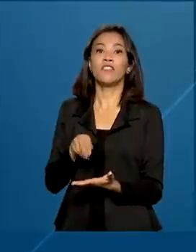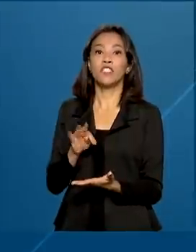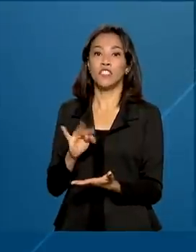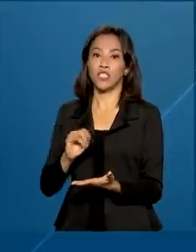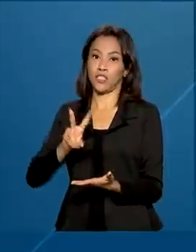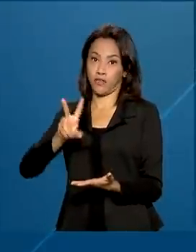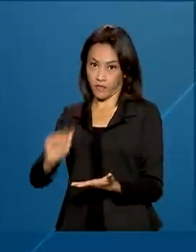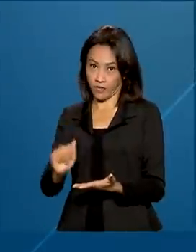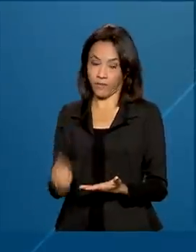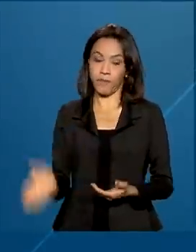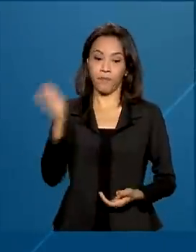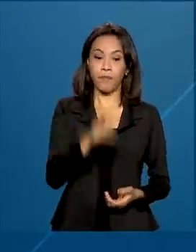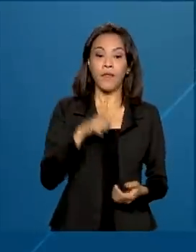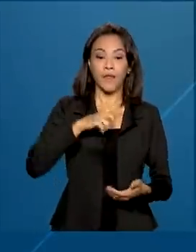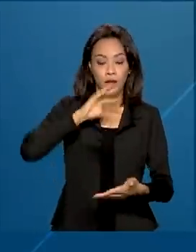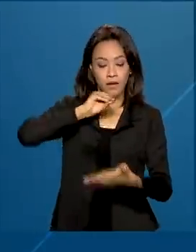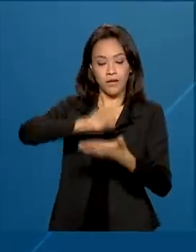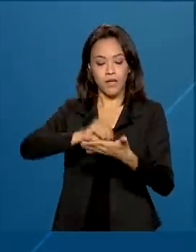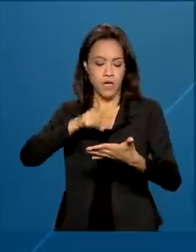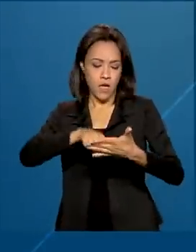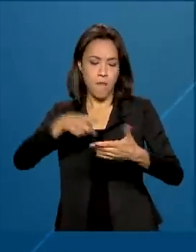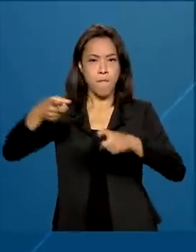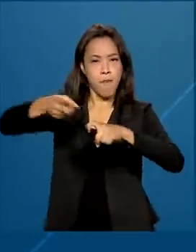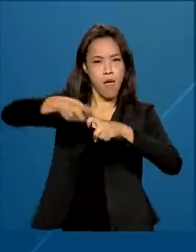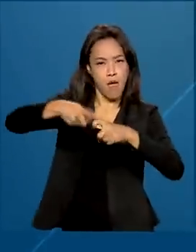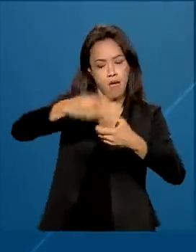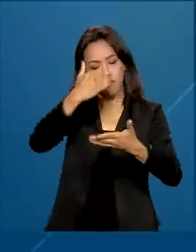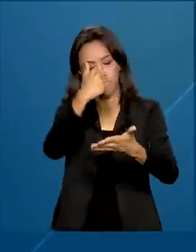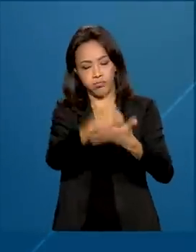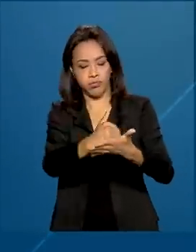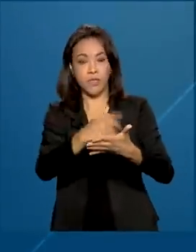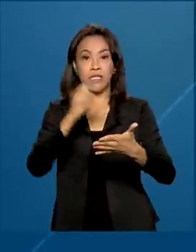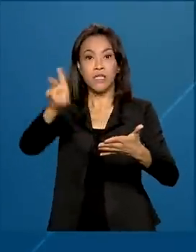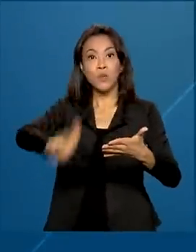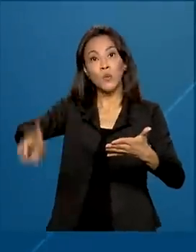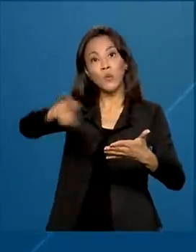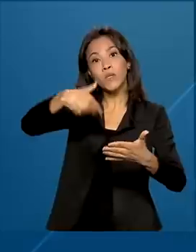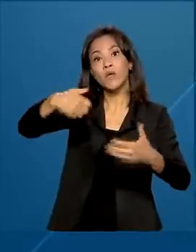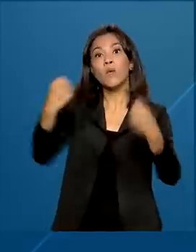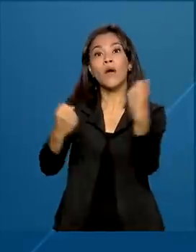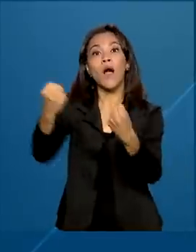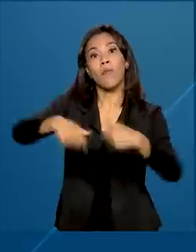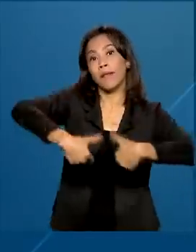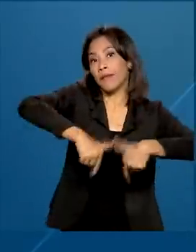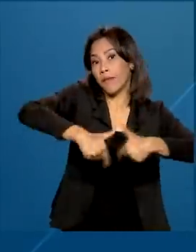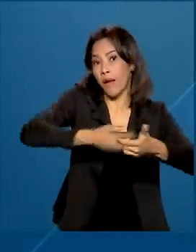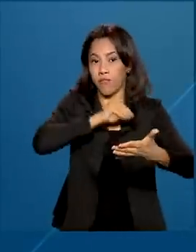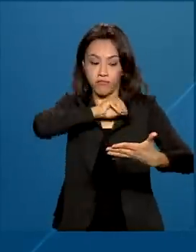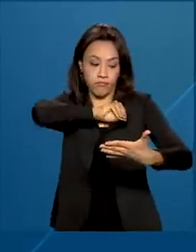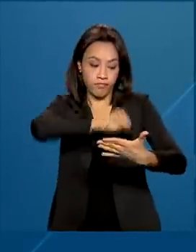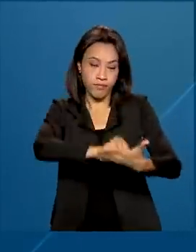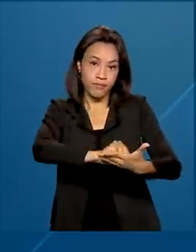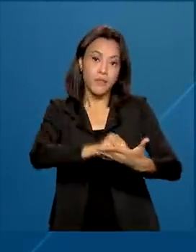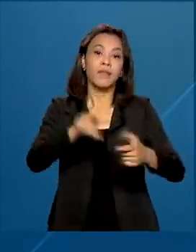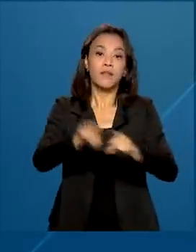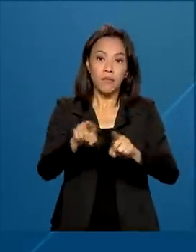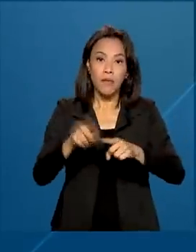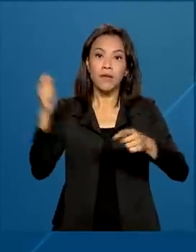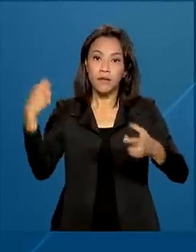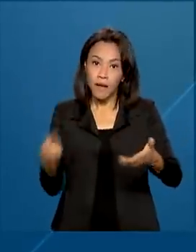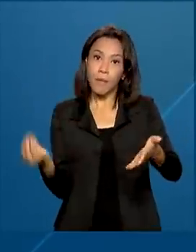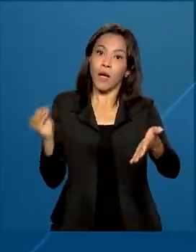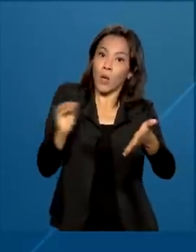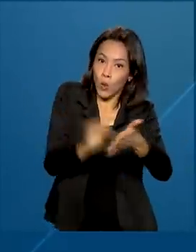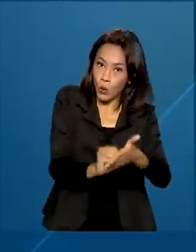constar ainda restrições médicas e se o motorista usa o carro para trabalhar. Também será possível incluir o nome